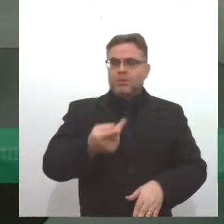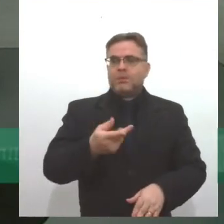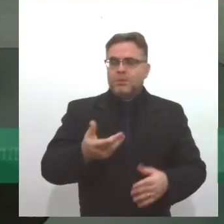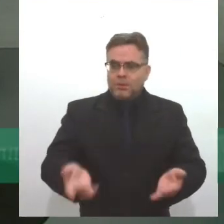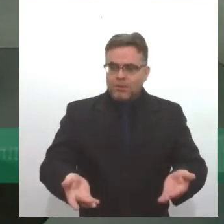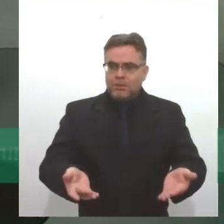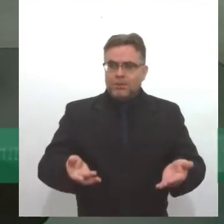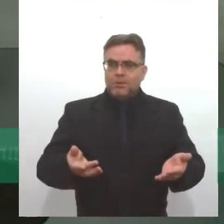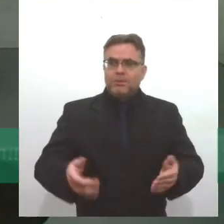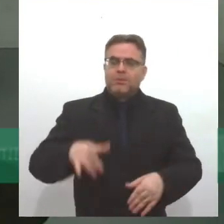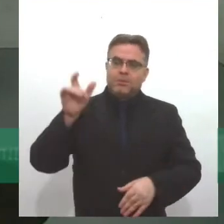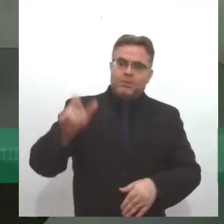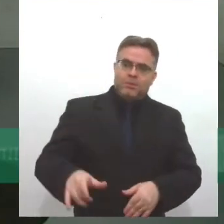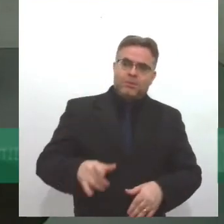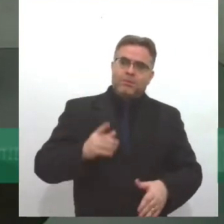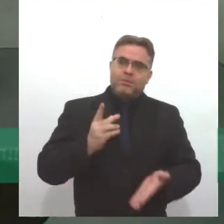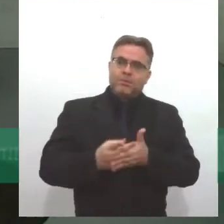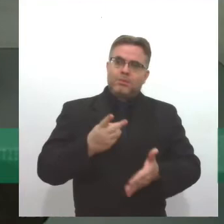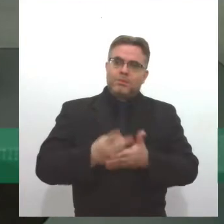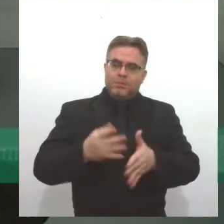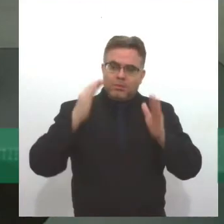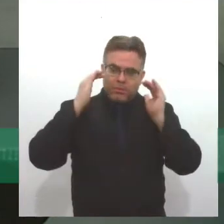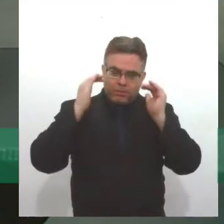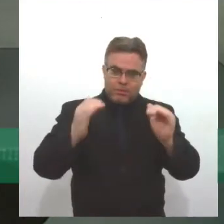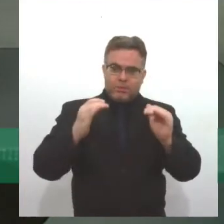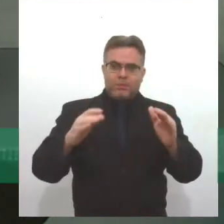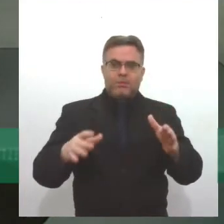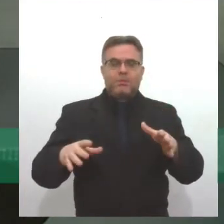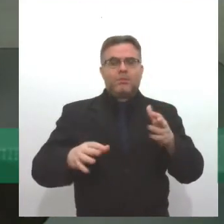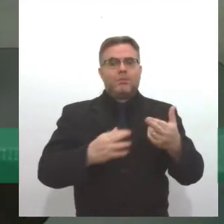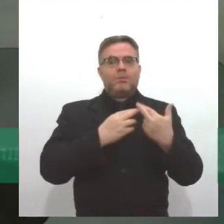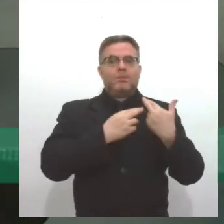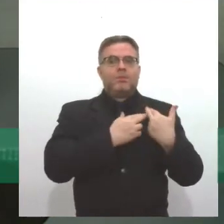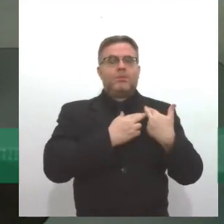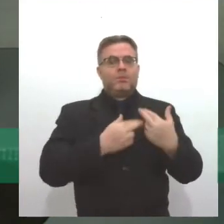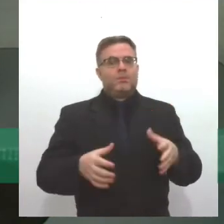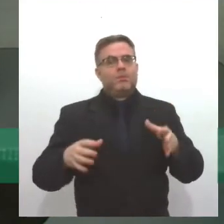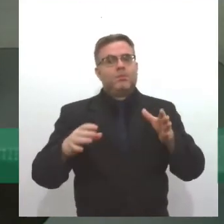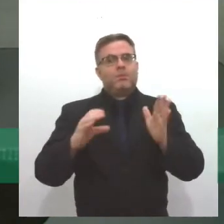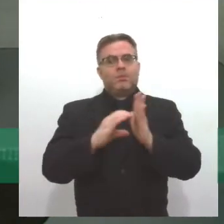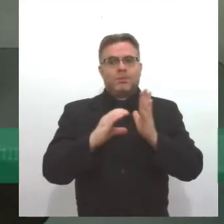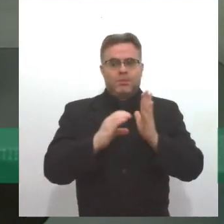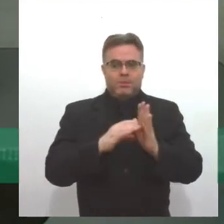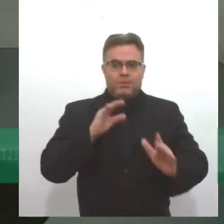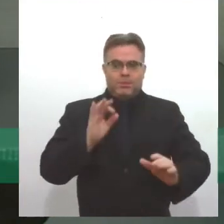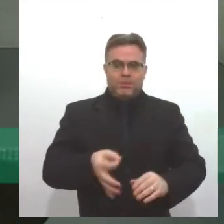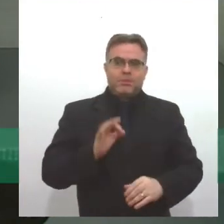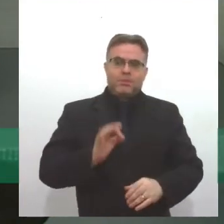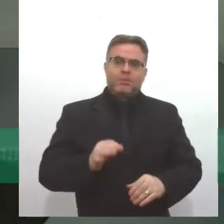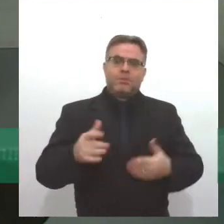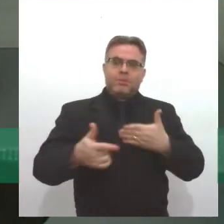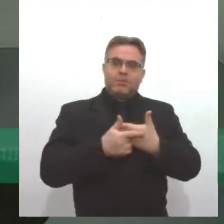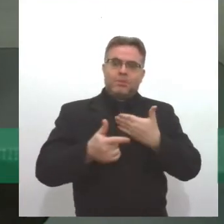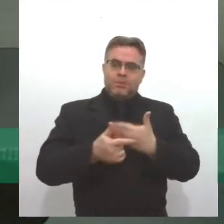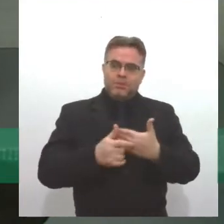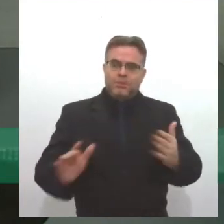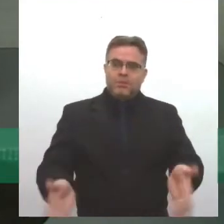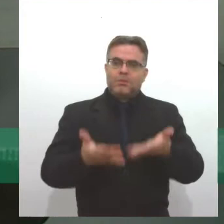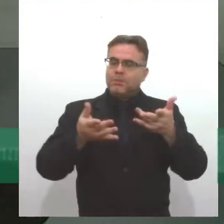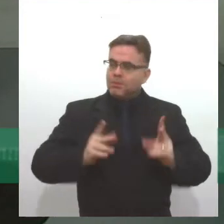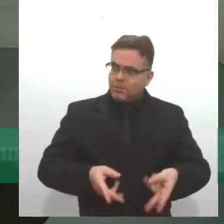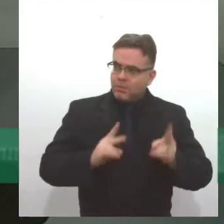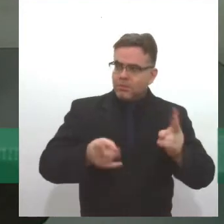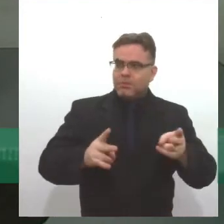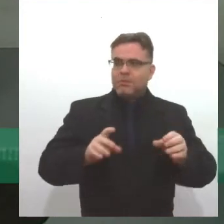personagens fiéis da sua comunidade para falar sobre você mesmo. Eu acho que isso é um papel fundamental de uma emissora